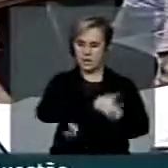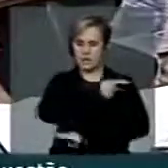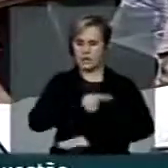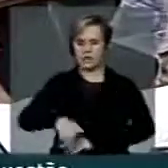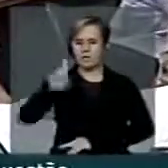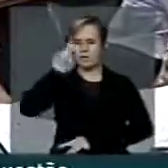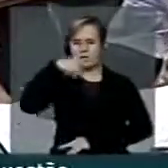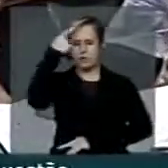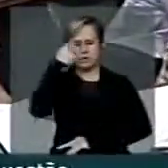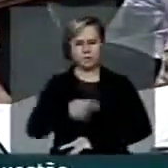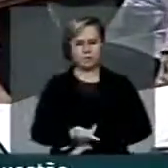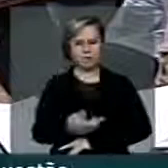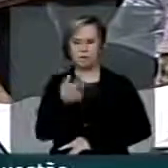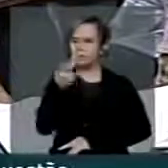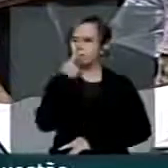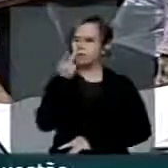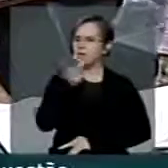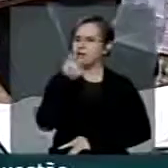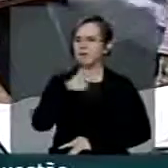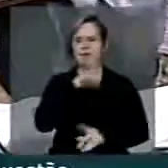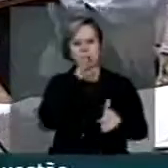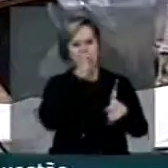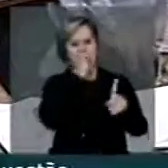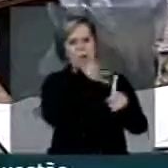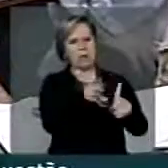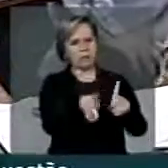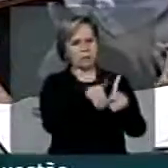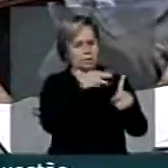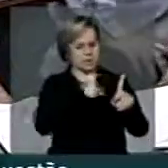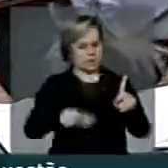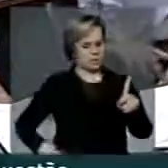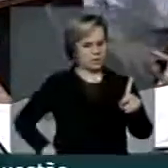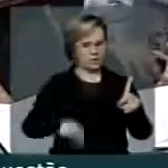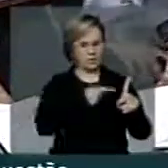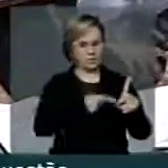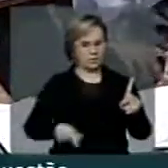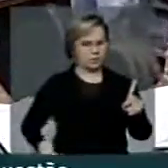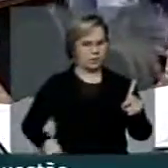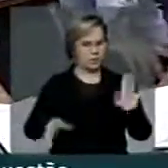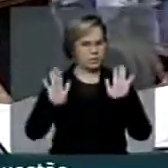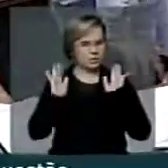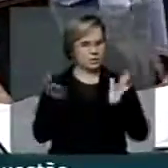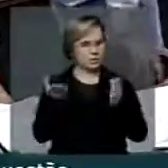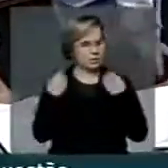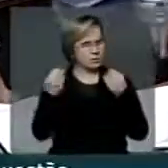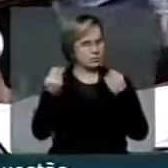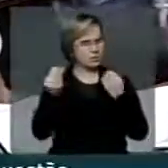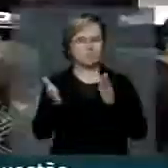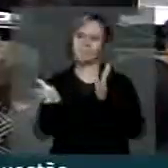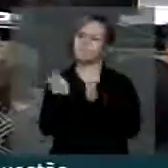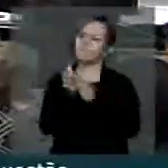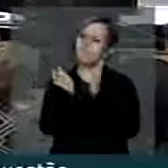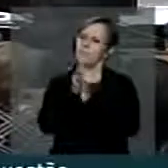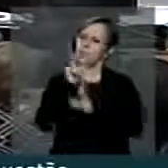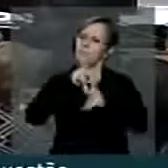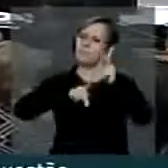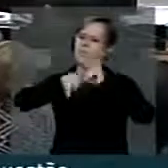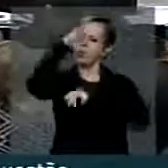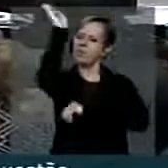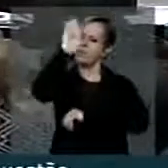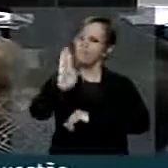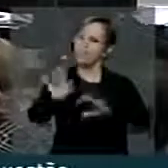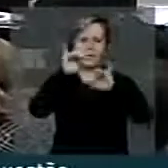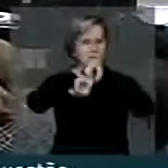e ele ainda se dá no direito de ameaçar ministro e presidência da República. Portanto, parabéns ao povo brasileiro.